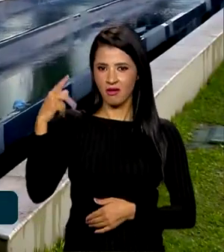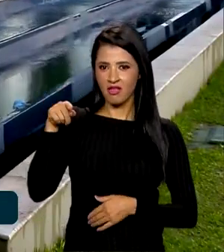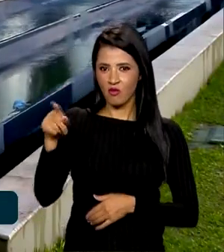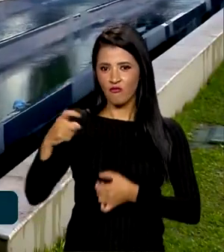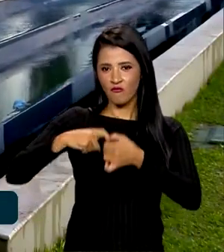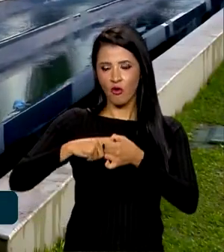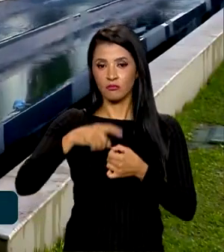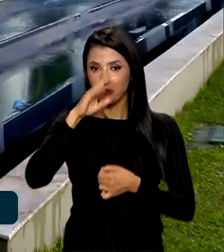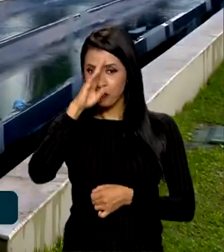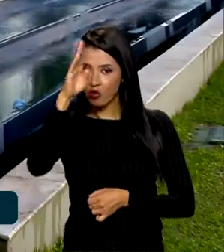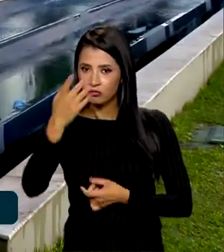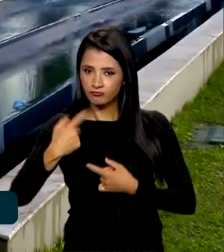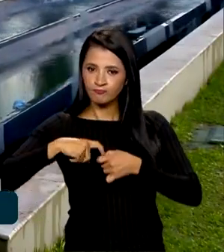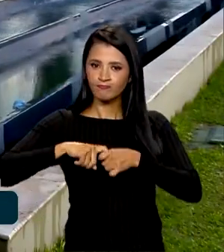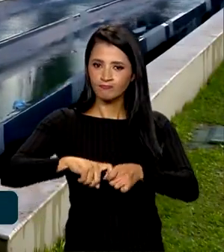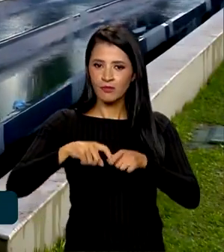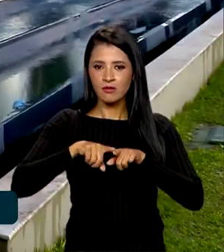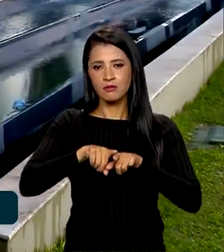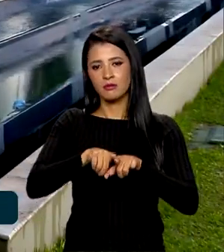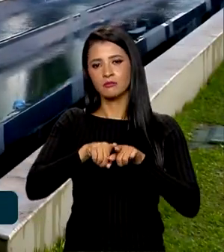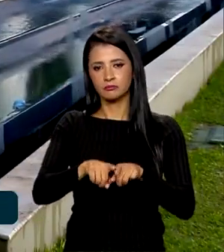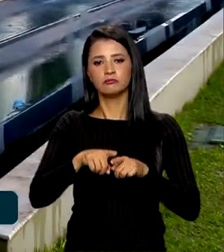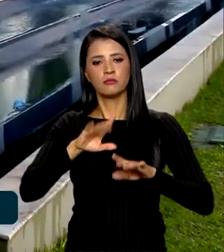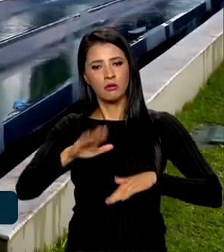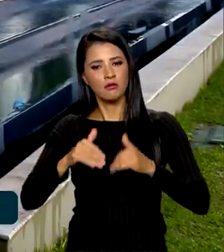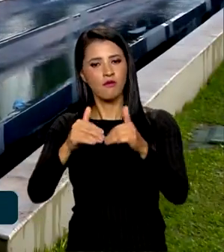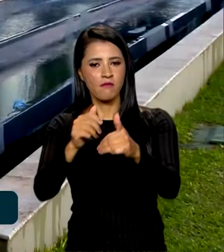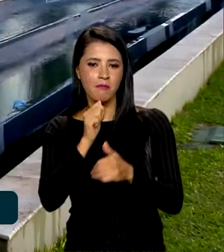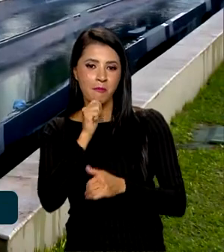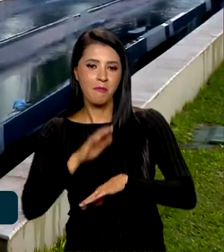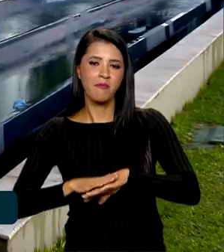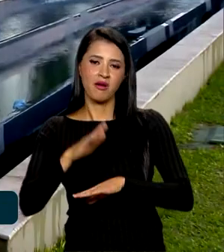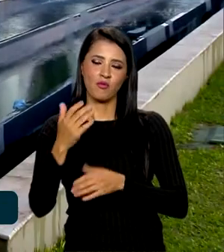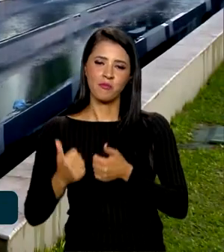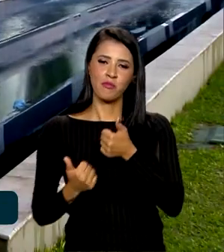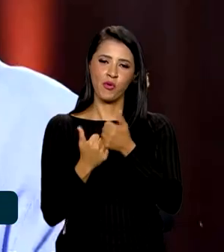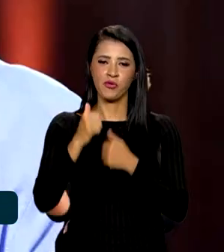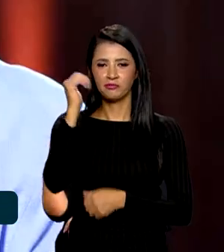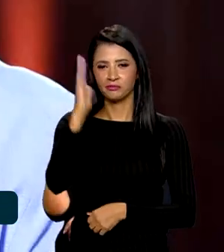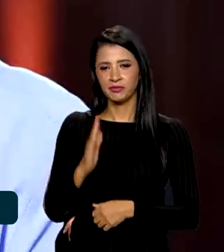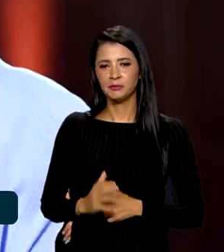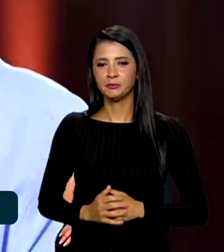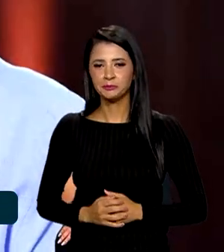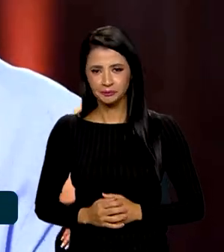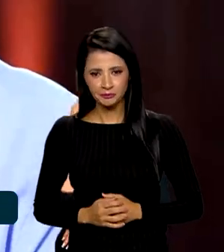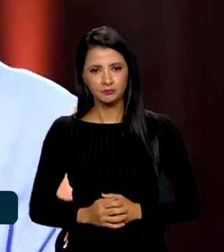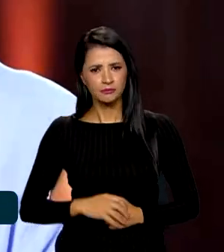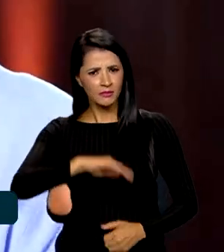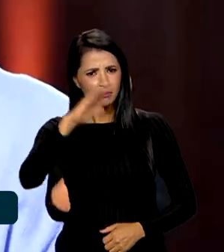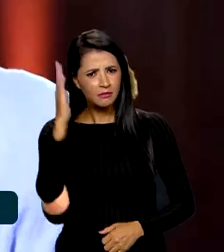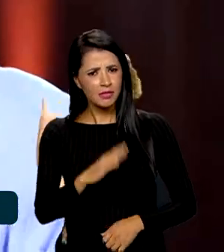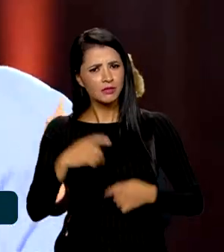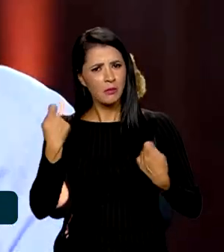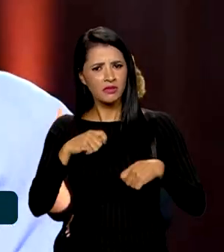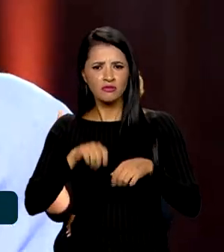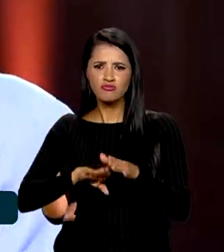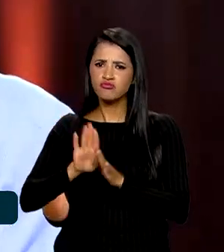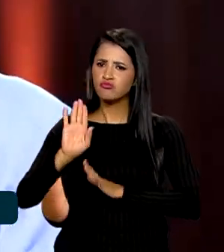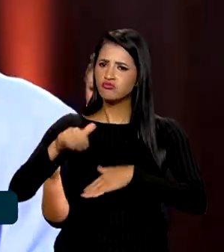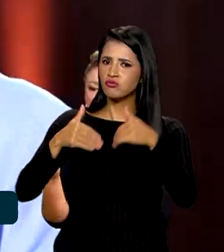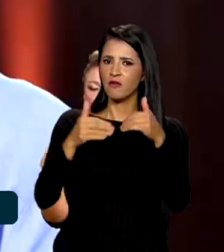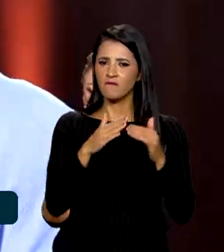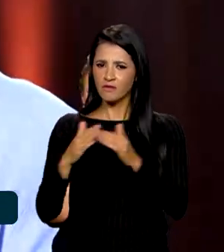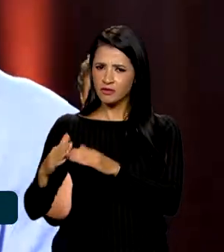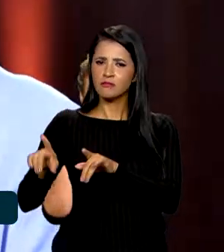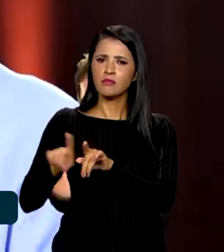a ser um importante aliado, que deve se desenvolver ainda mais com o apoio brasileiro. O Brasil precisa crescer, mas os seus vizinhos precisam